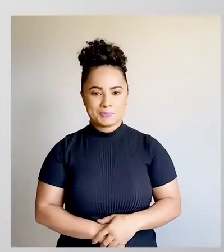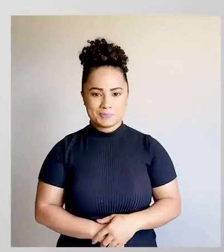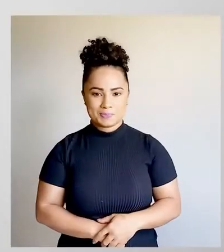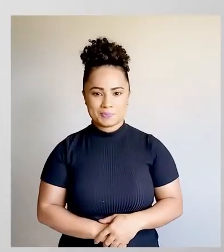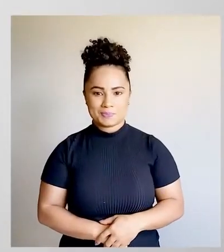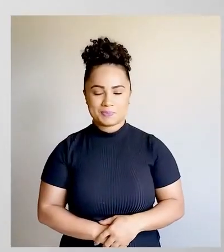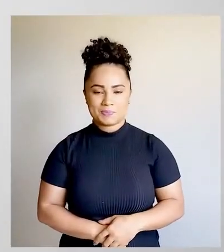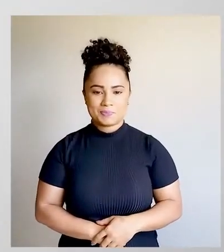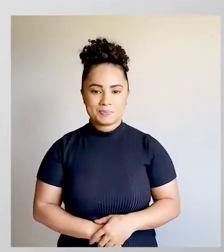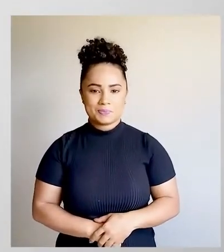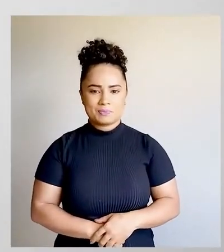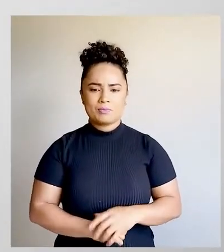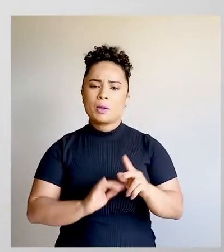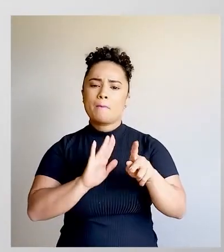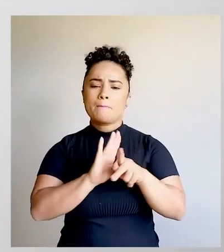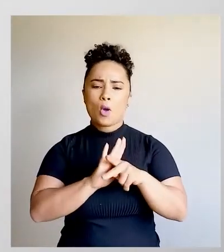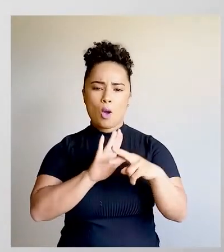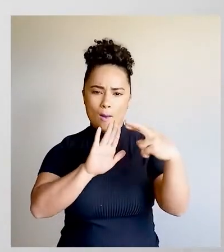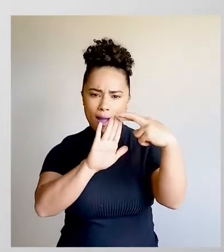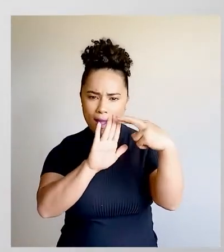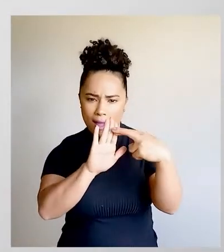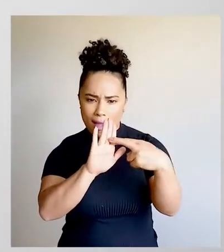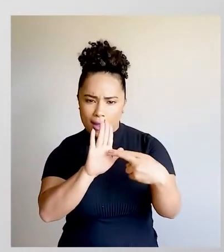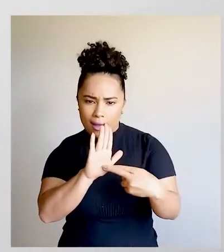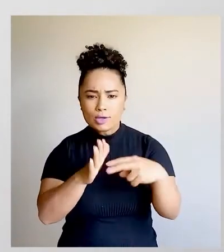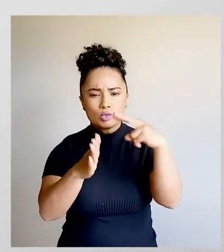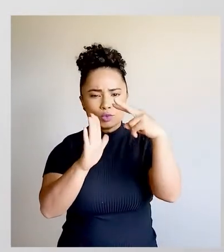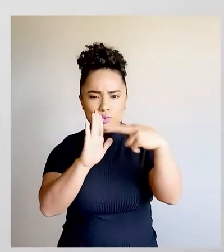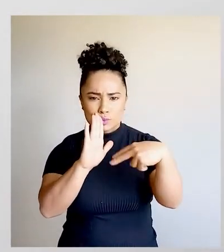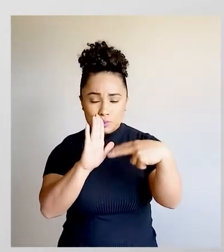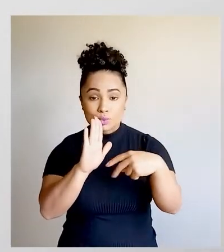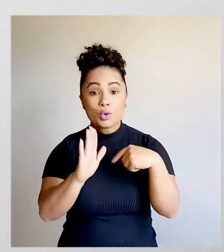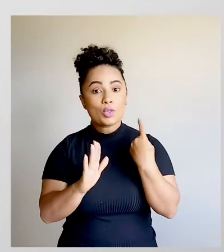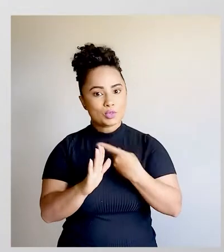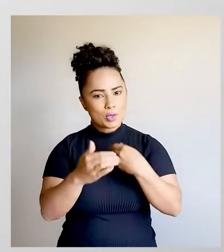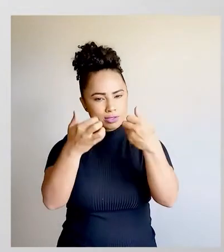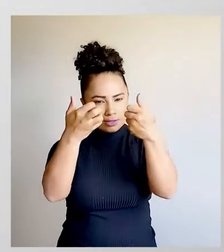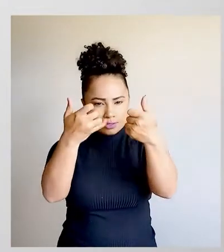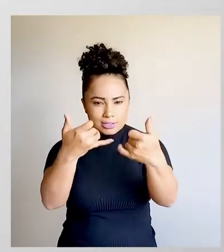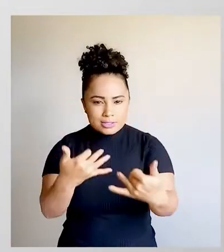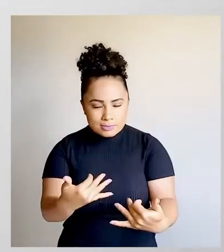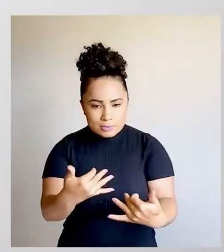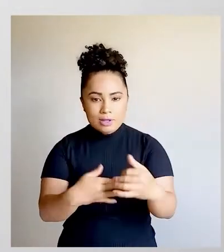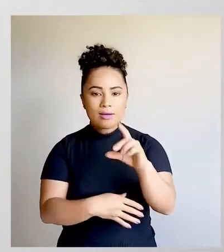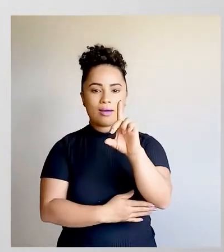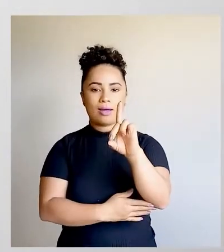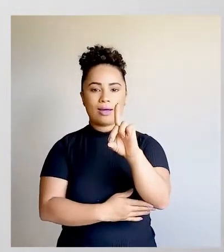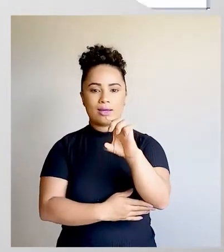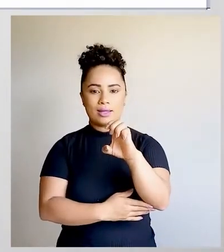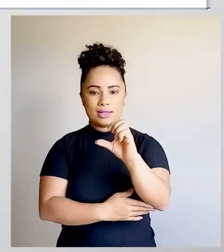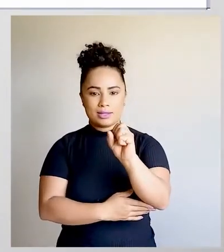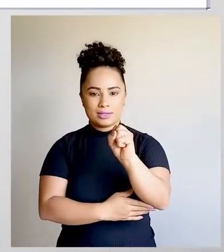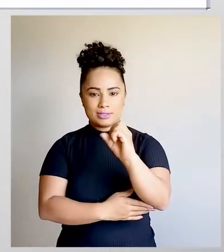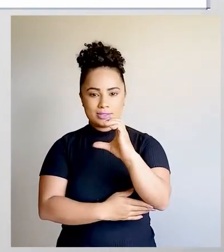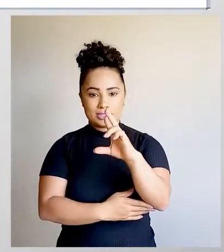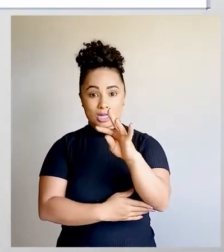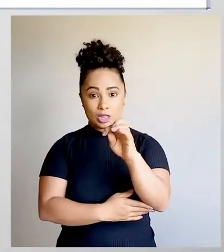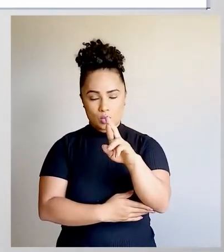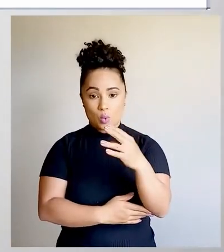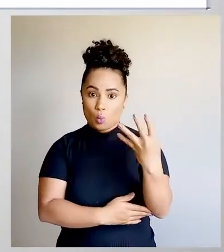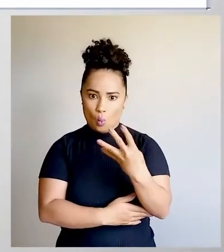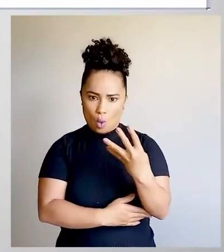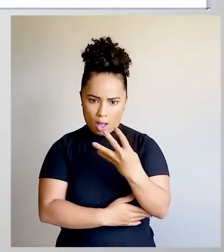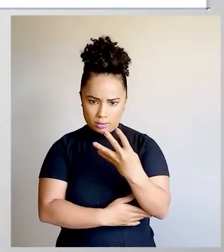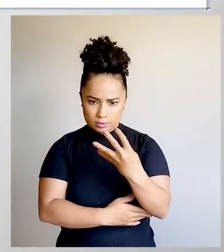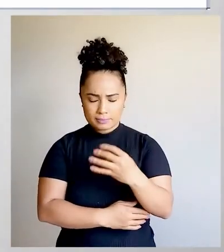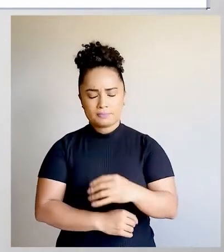Dentro dos procedimentos de leitura, nós vamos falar agora do descritor 4. Inferir uma informação implícita